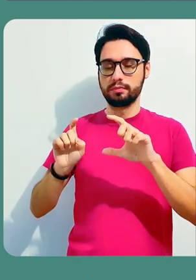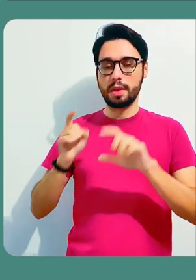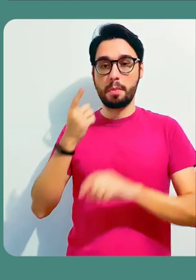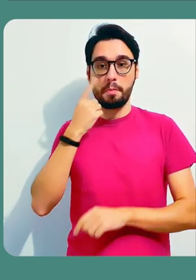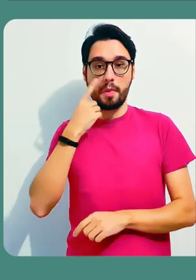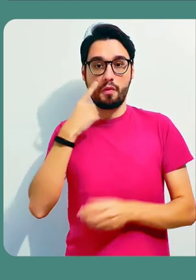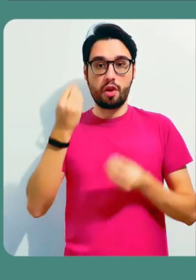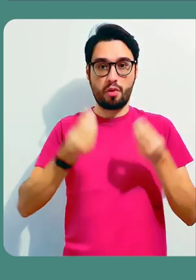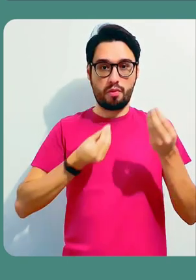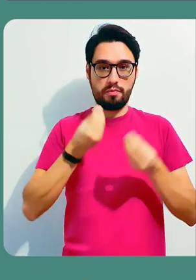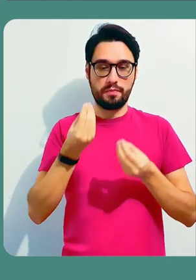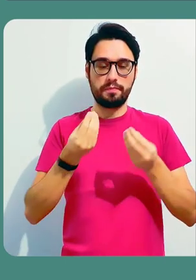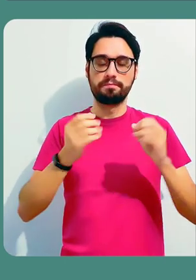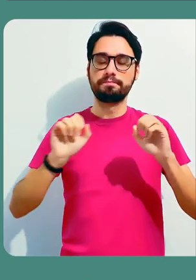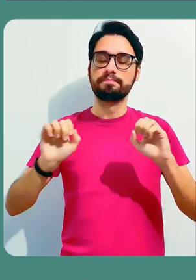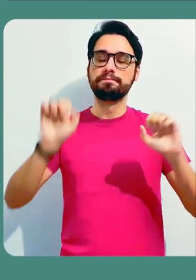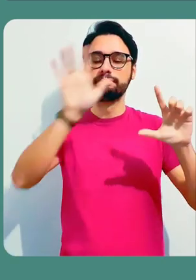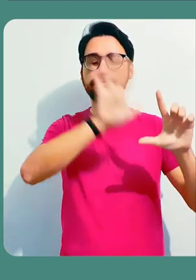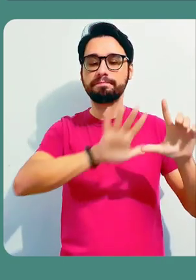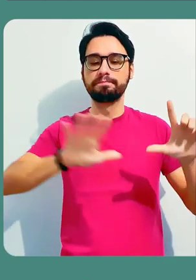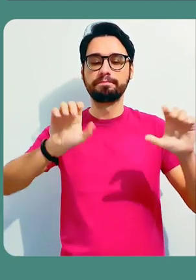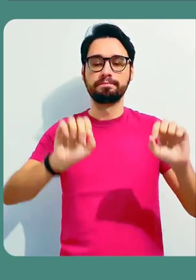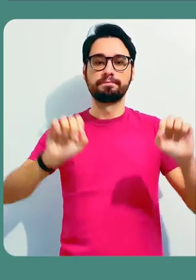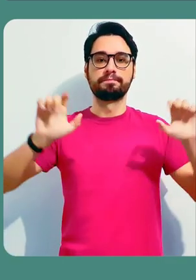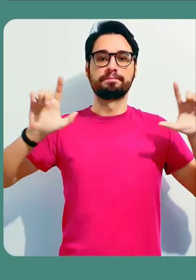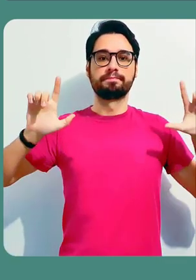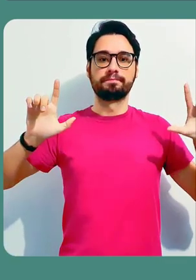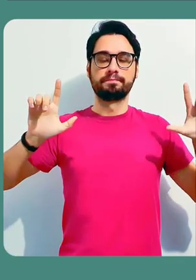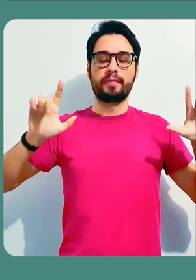tarefa só para vocês verem como que está configurado.